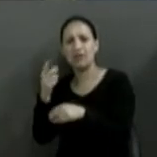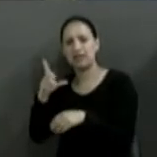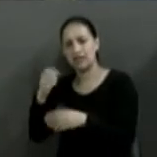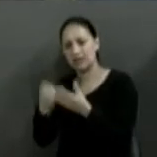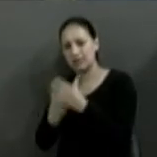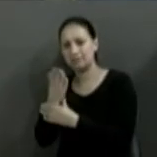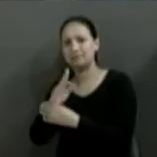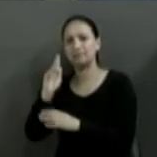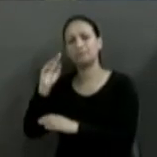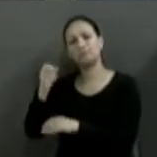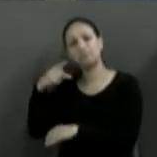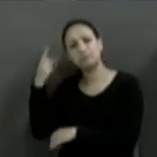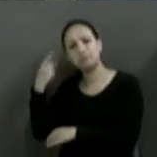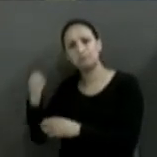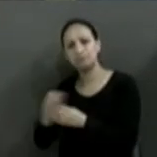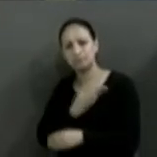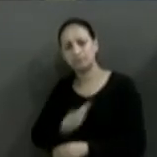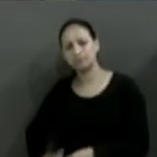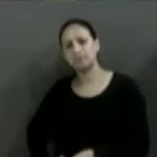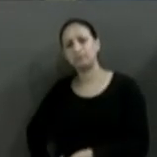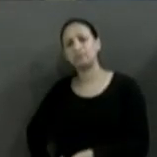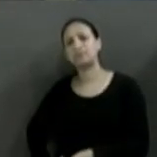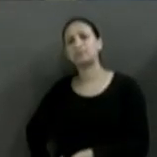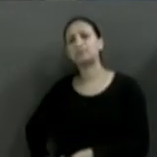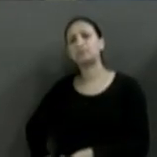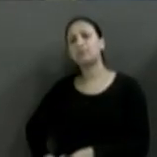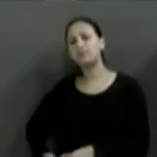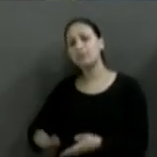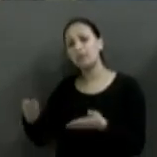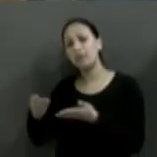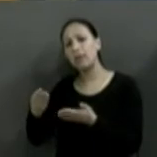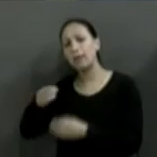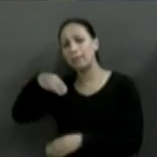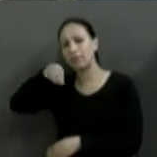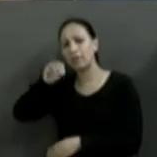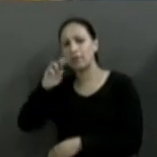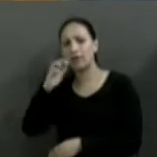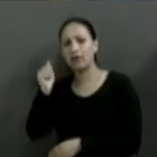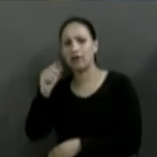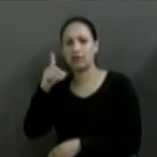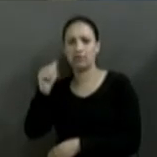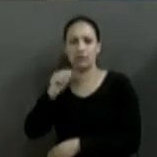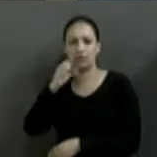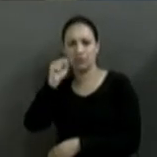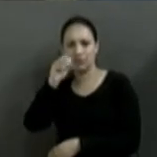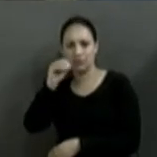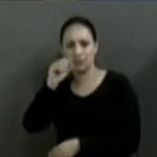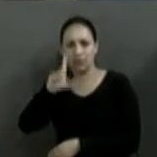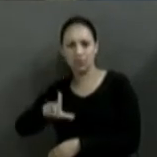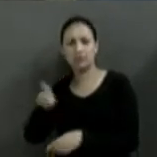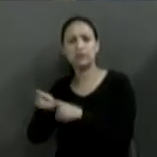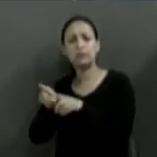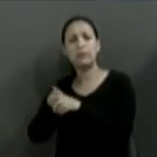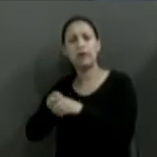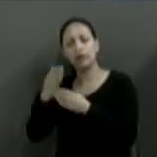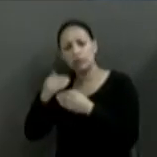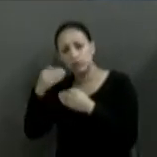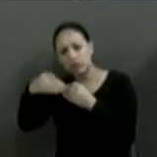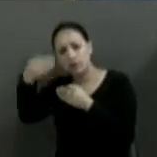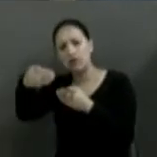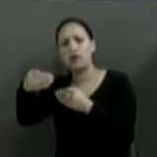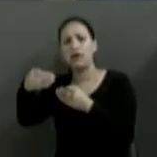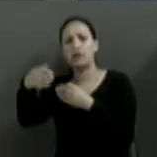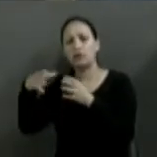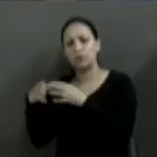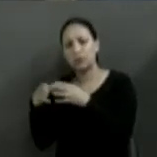permanente. São 20 anos, apenas 300 lojas moradas do sol. E algum avanço que as cooperativas, pelos trabalhadores, pelo Minha Casa Minha